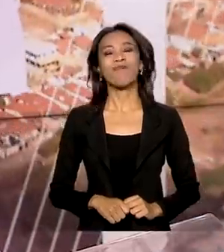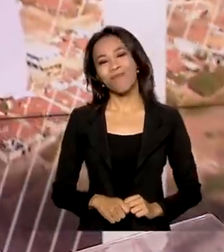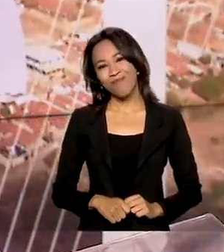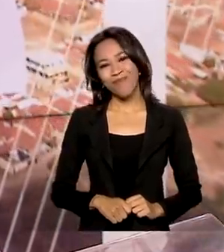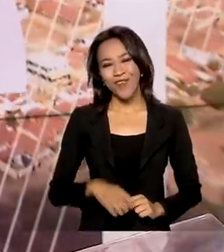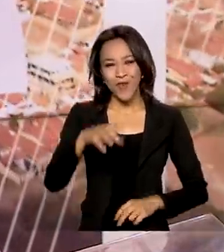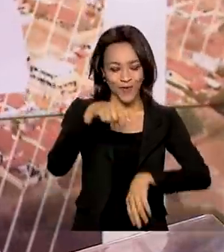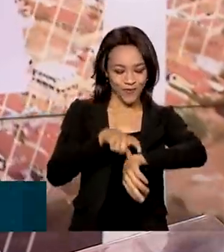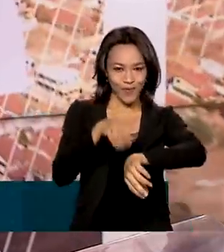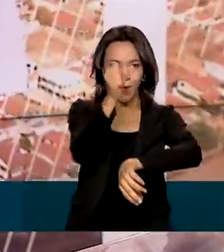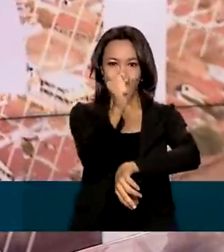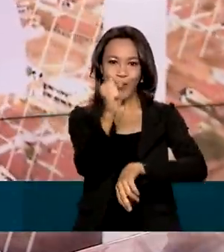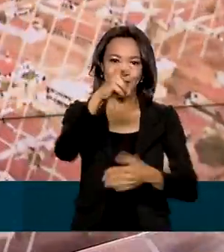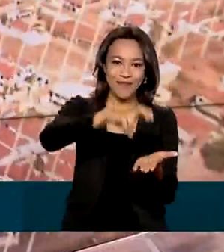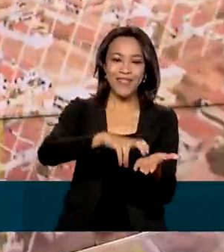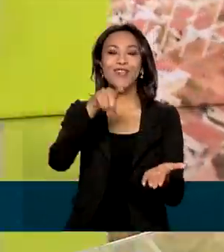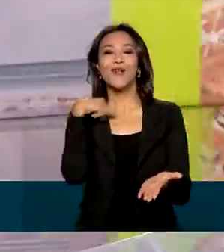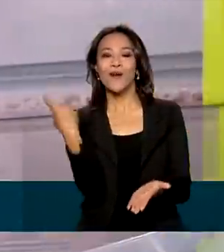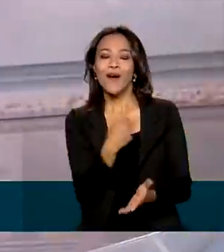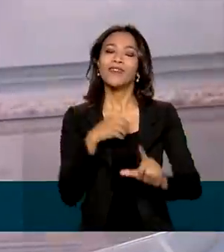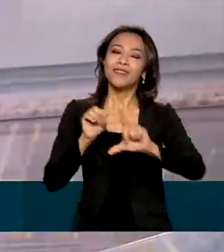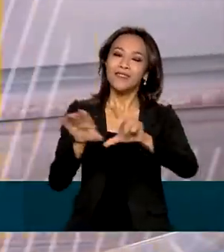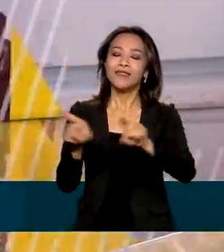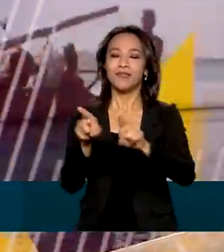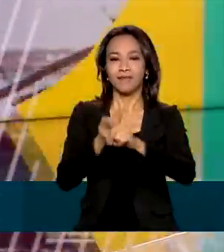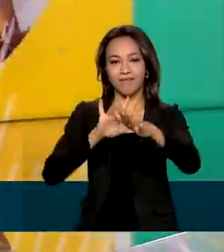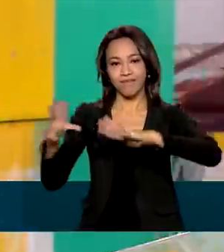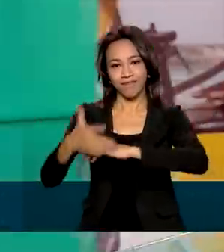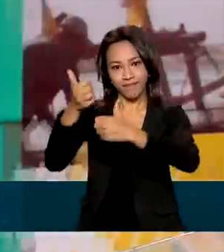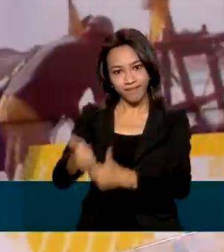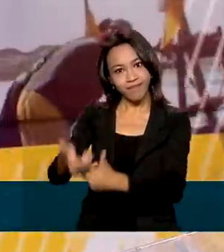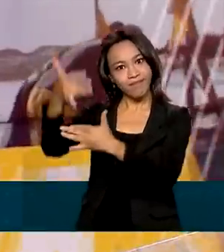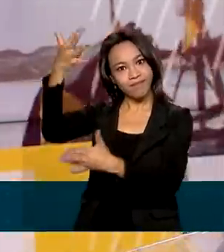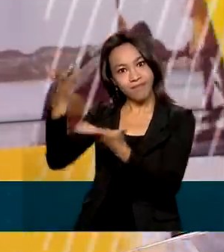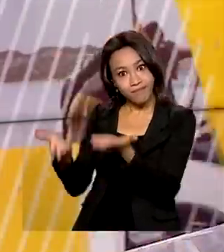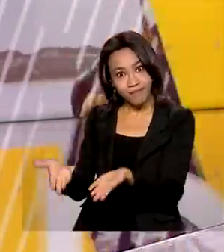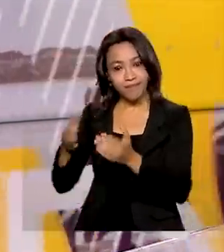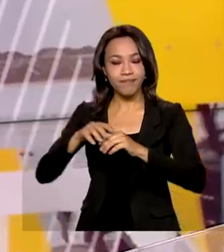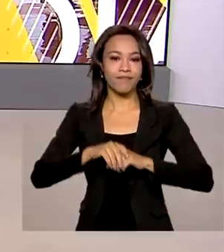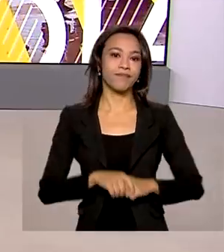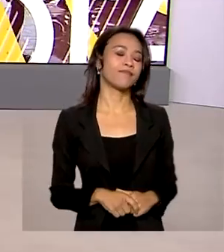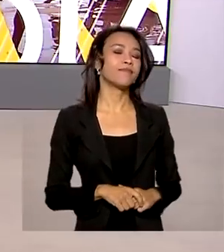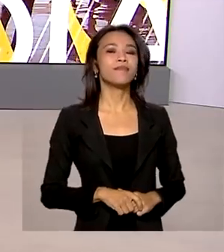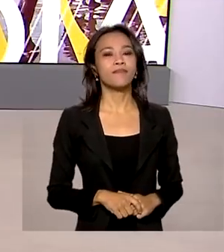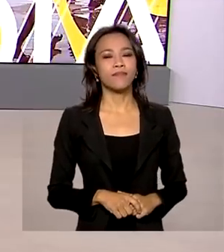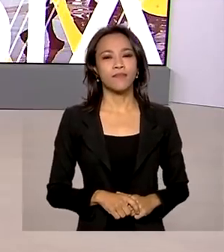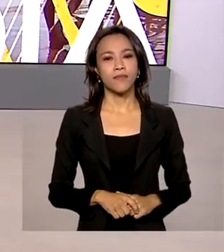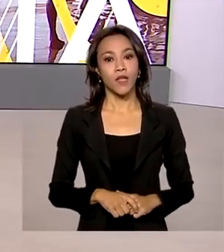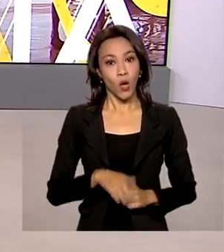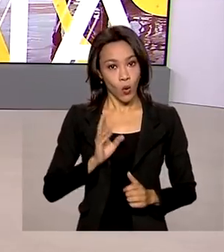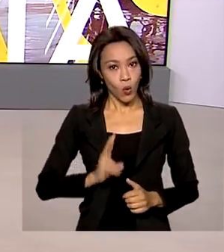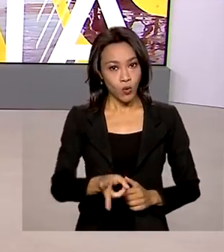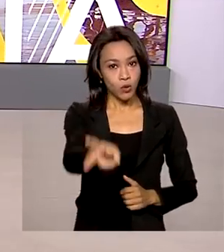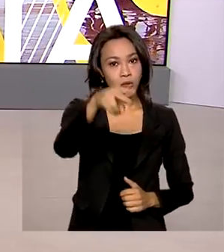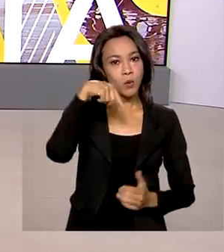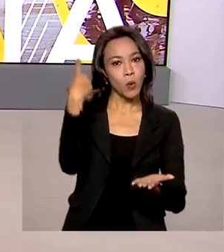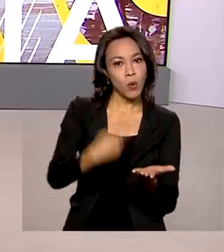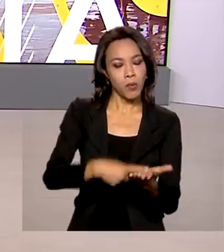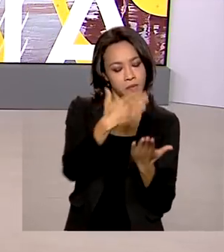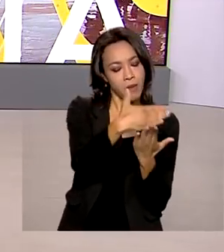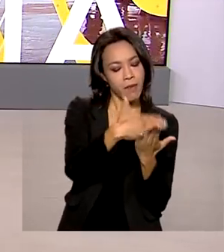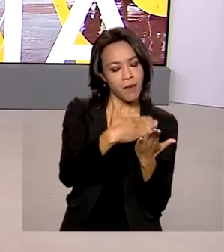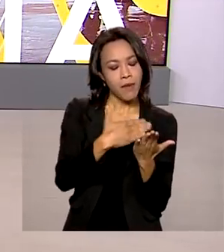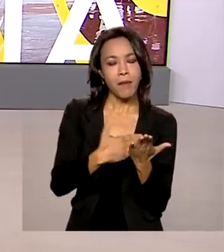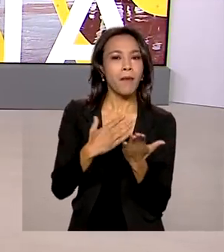8 horas da manhã, estamos ao vivo também pelas redes sociais. Seguindo a agenda pelo Brasil para